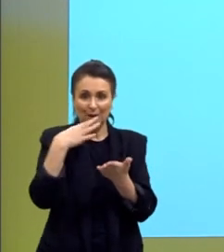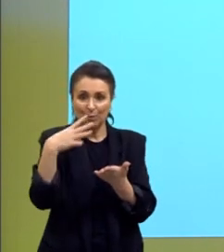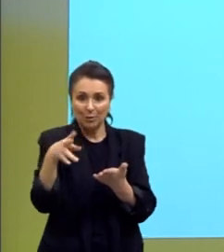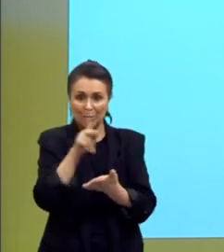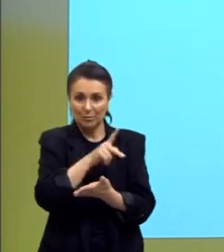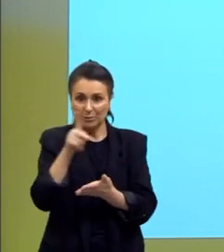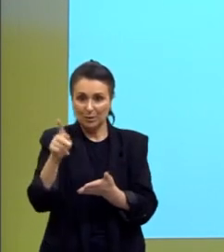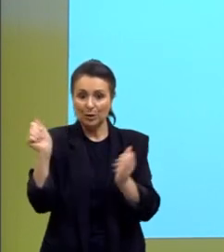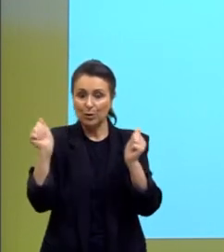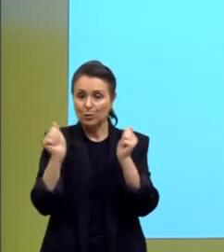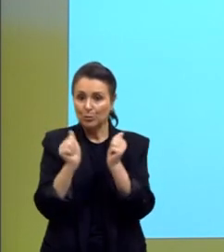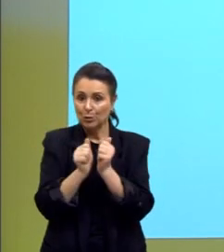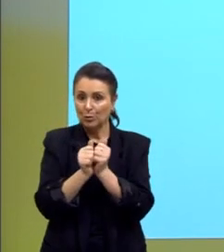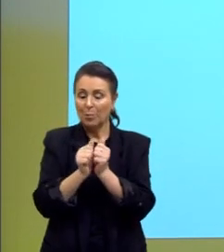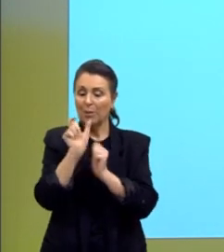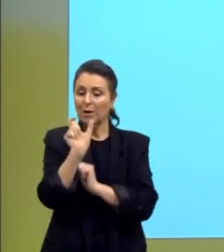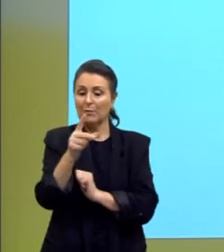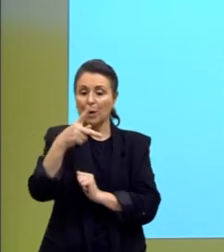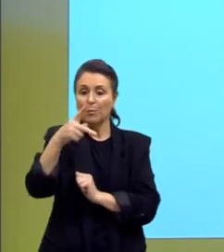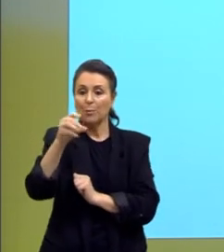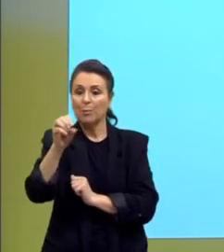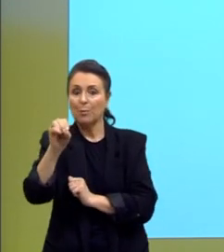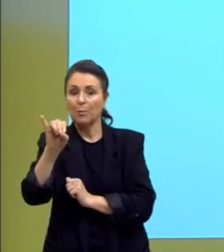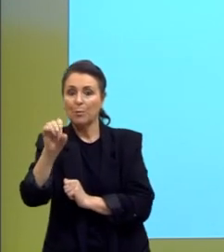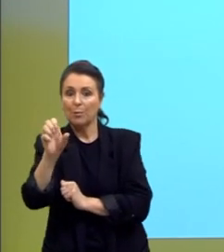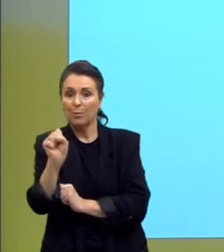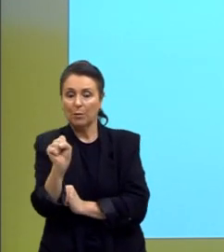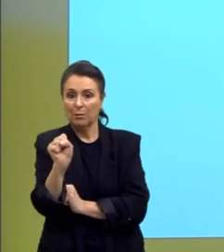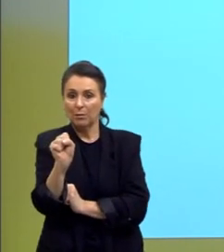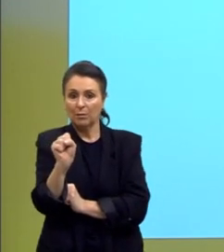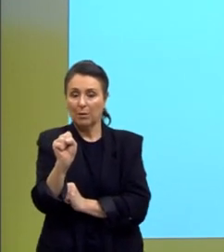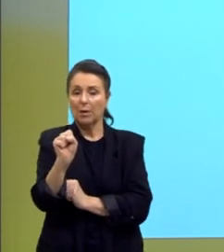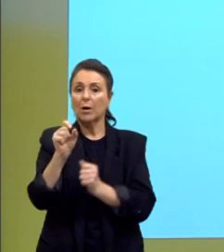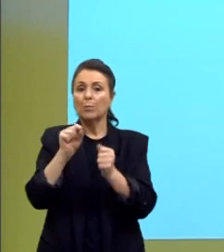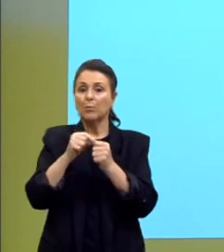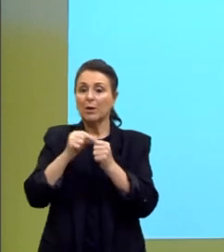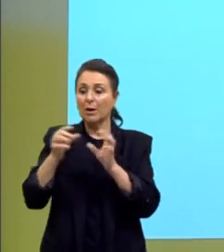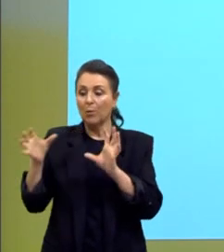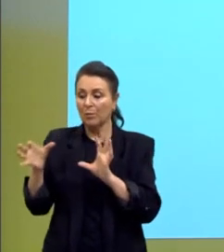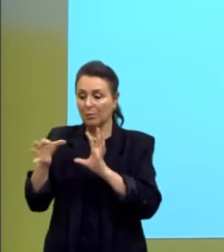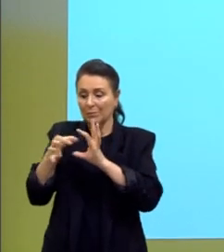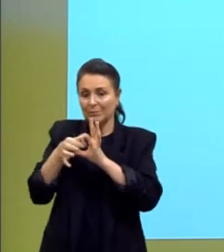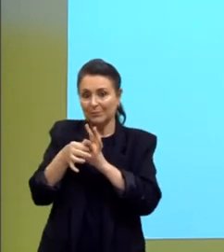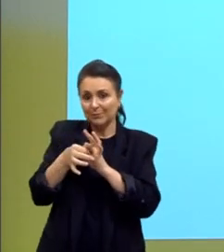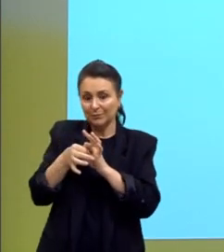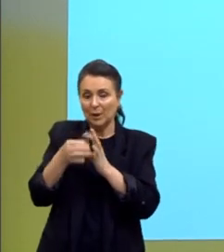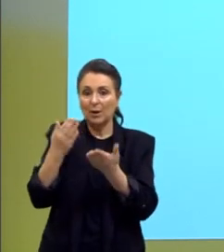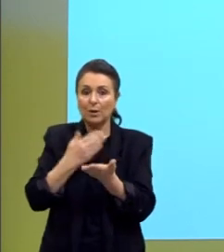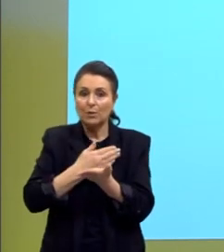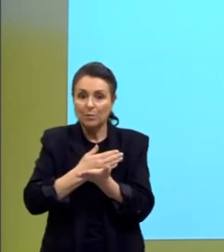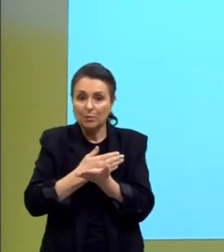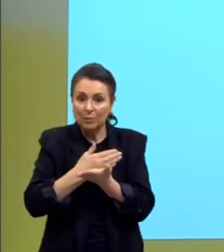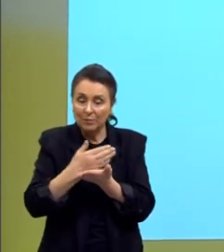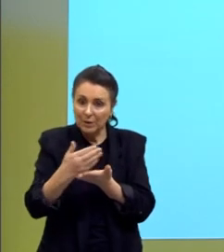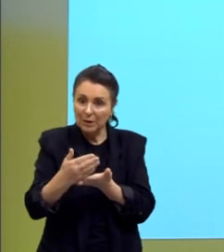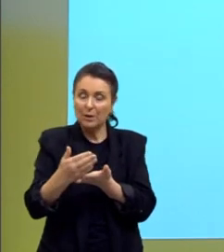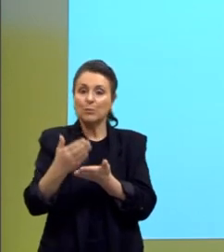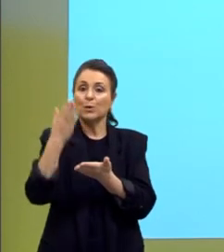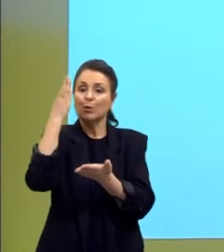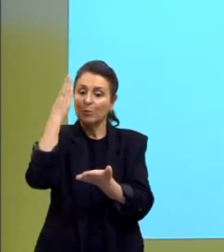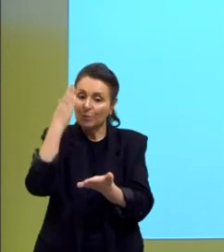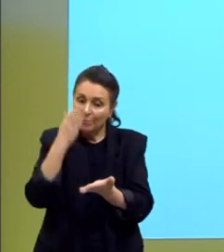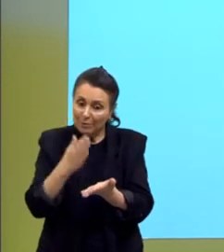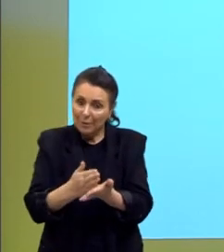Junto com o pois, ali, ele está fazendo papel de conector no início e no meio do período para